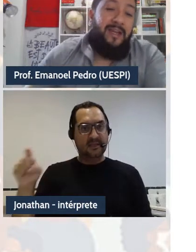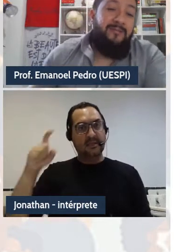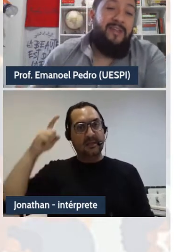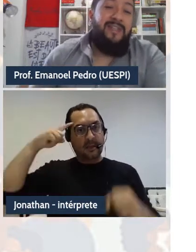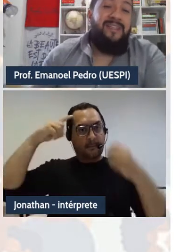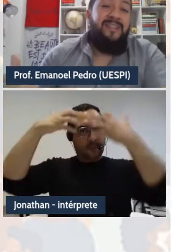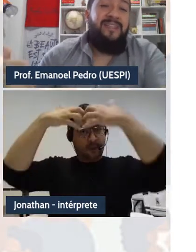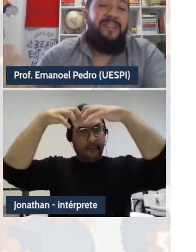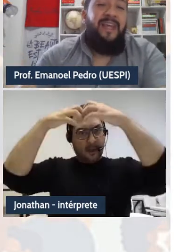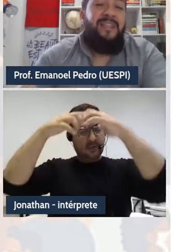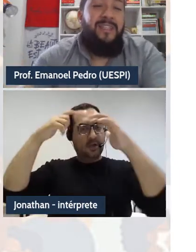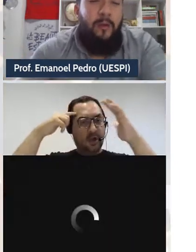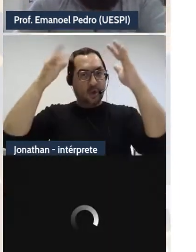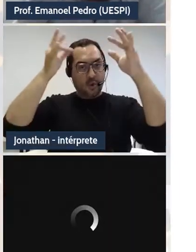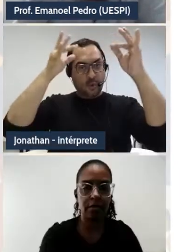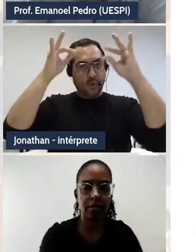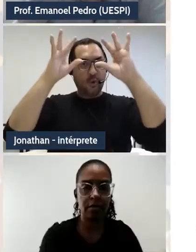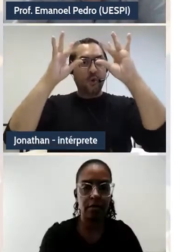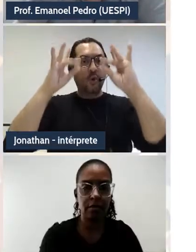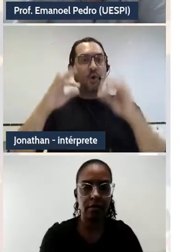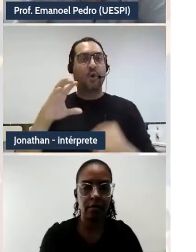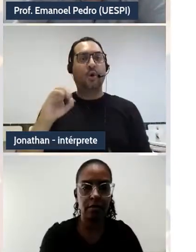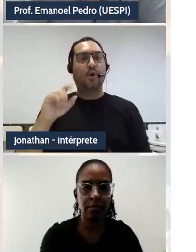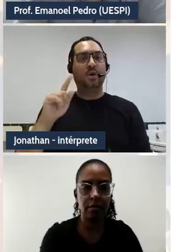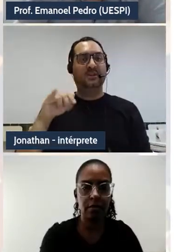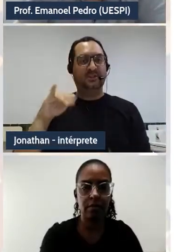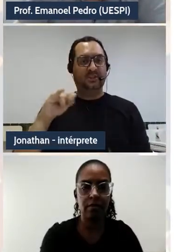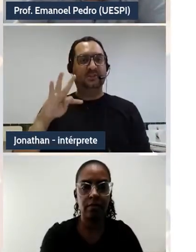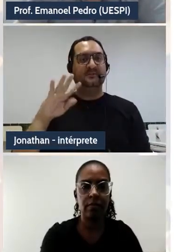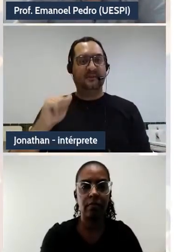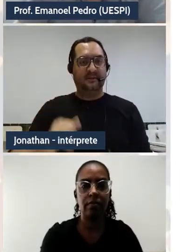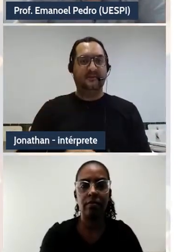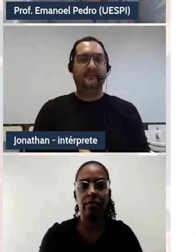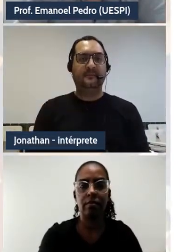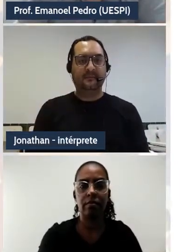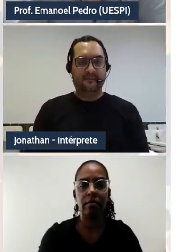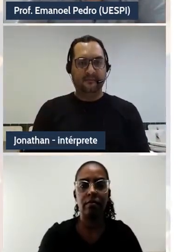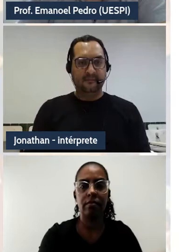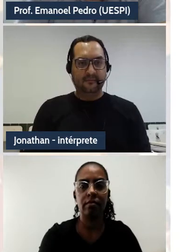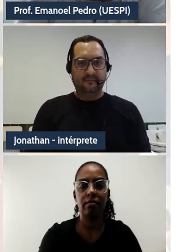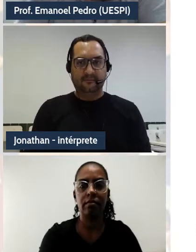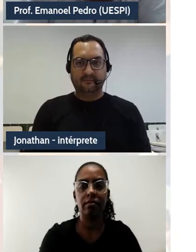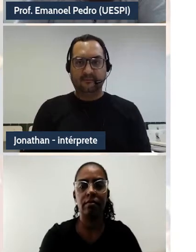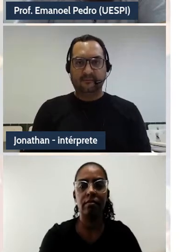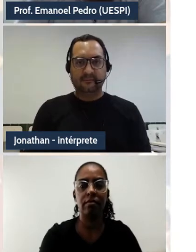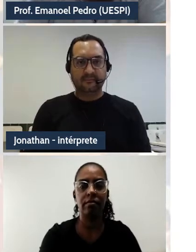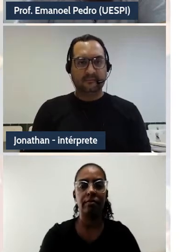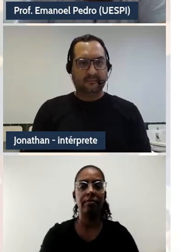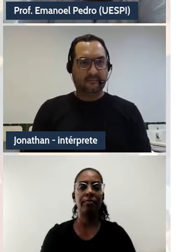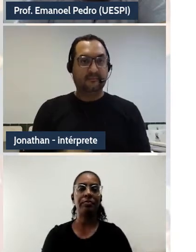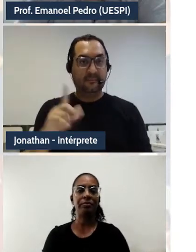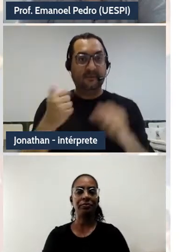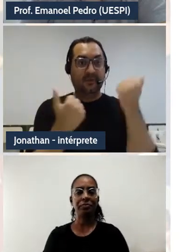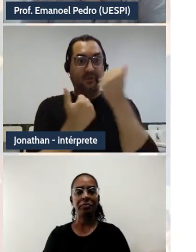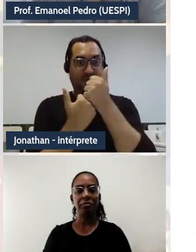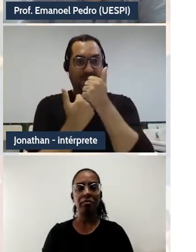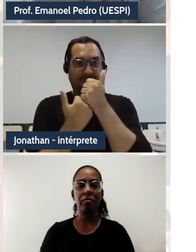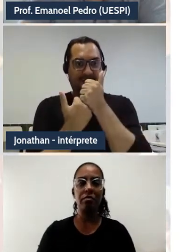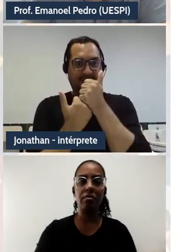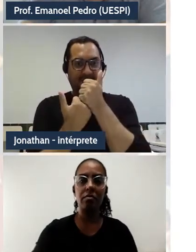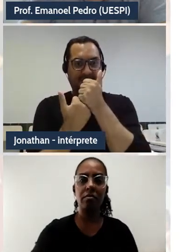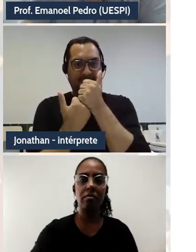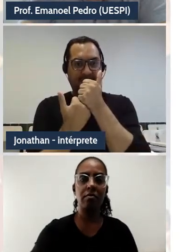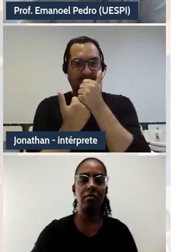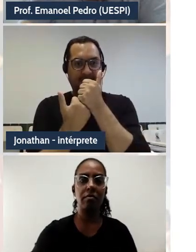através da senciência algorítmica das máquinas de aprendizagem, das famosas Big Tech, seja com